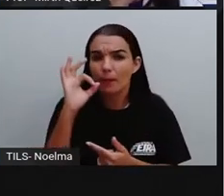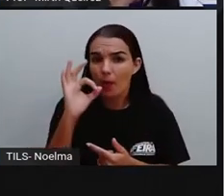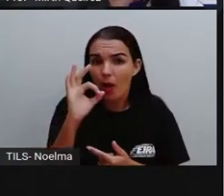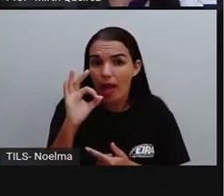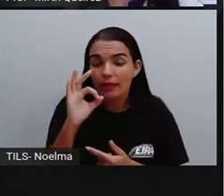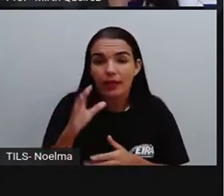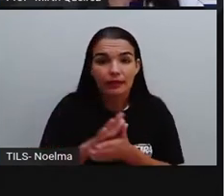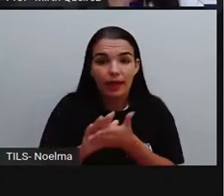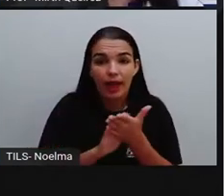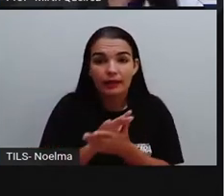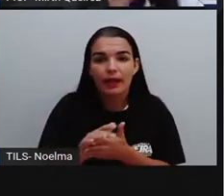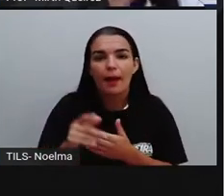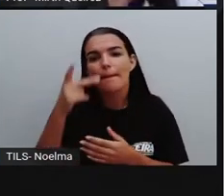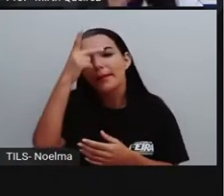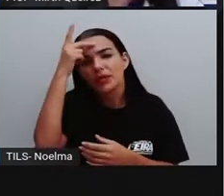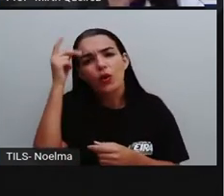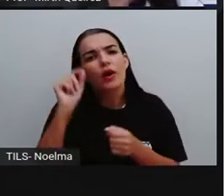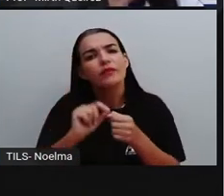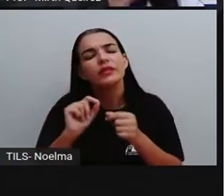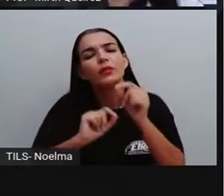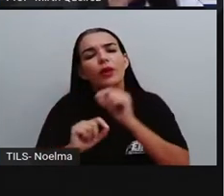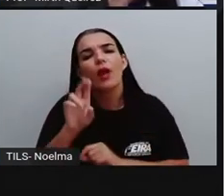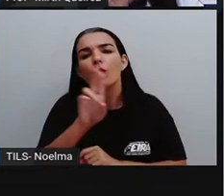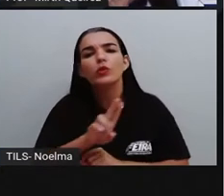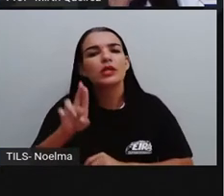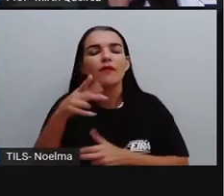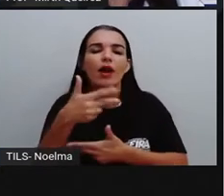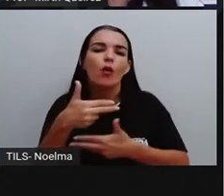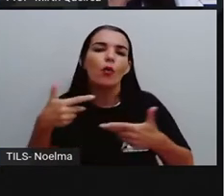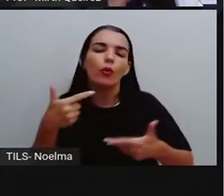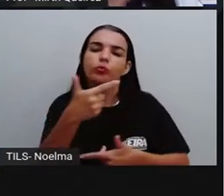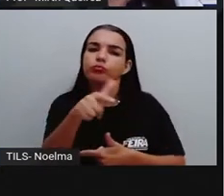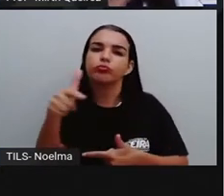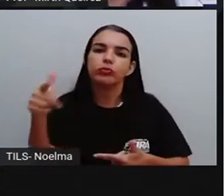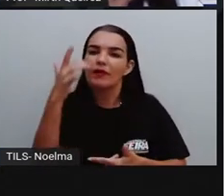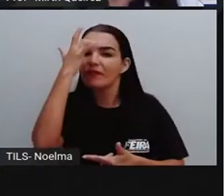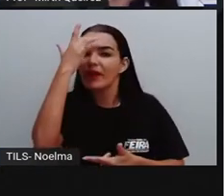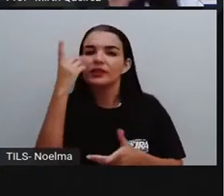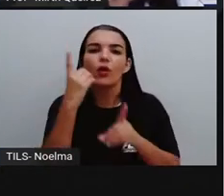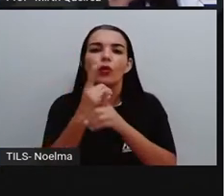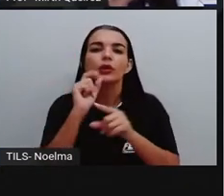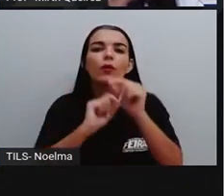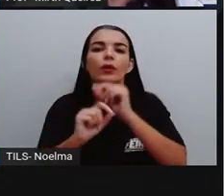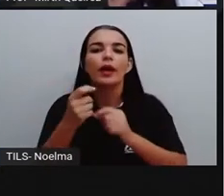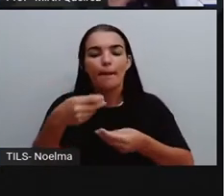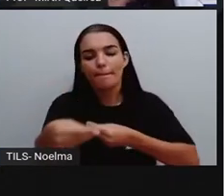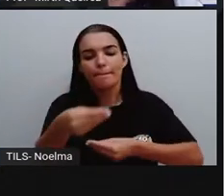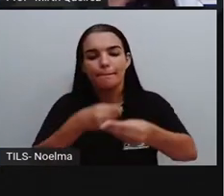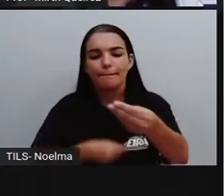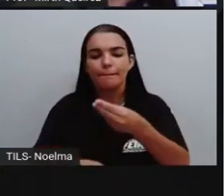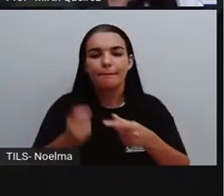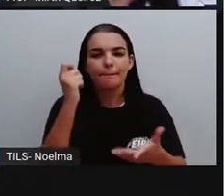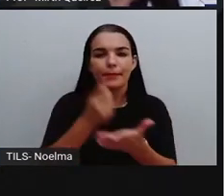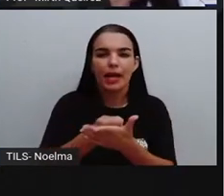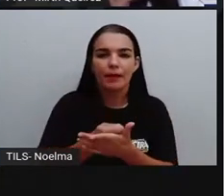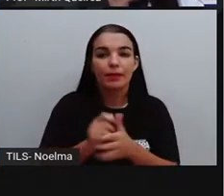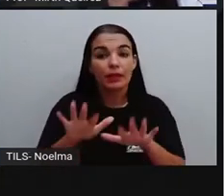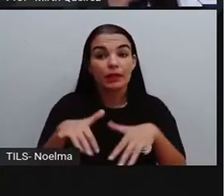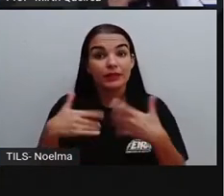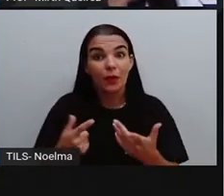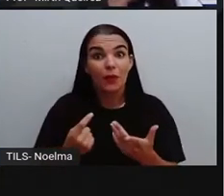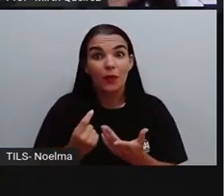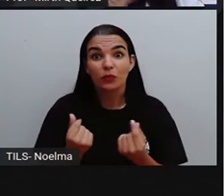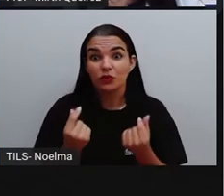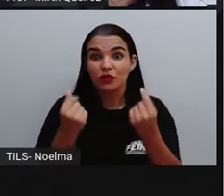utilizando outros objetos mais fáceis aí de encontrar para servir como forma de pagamento. E aí, o